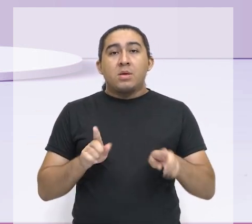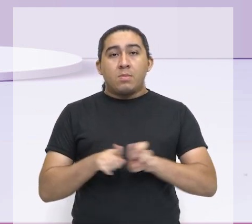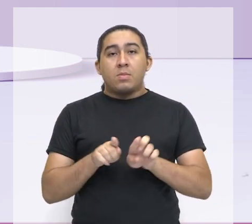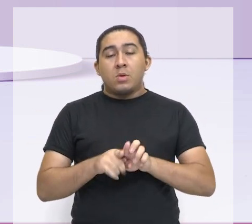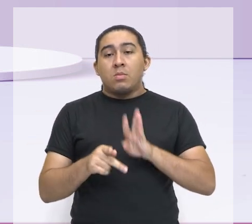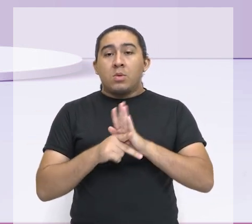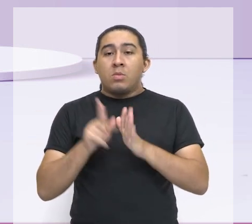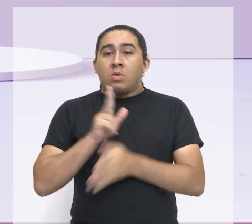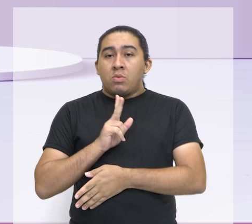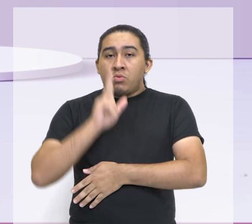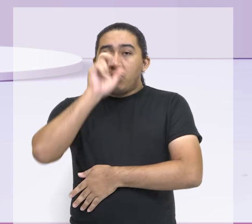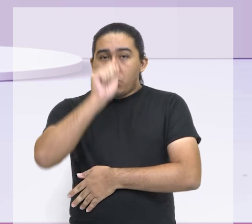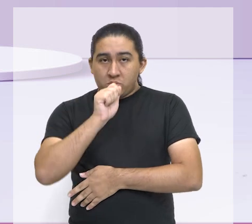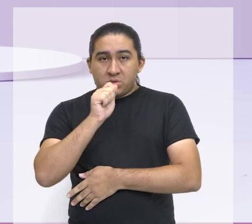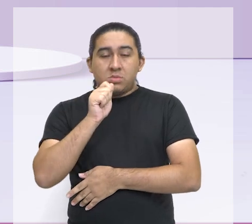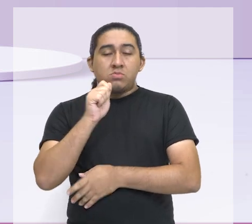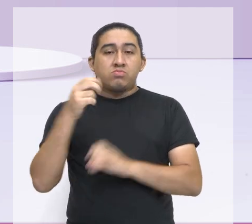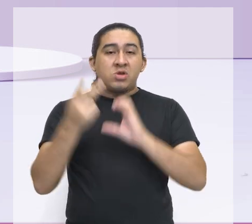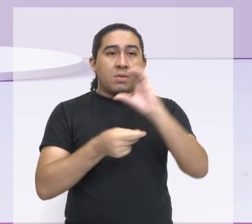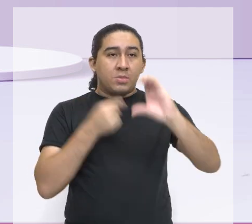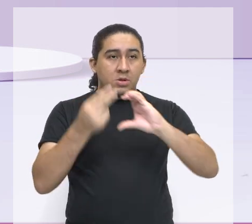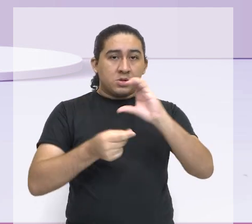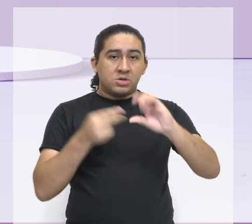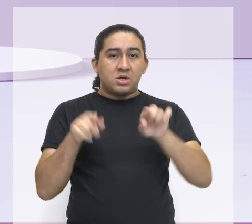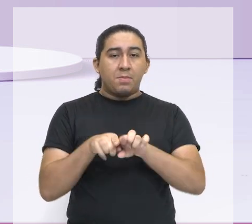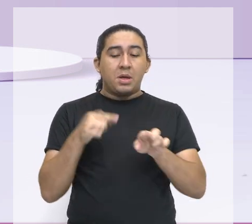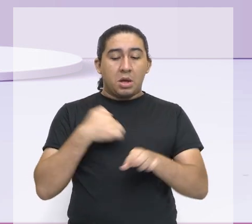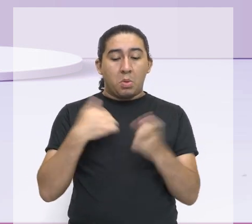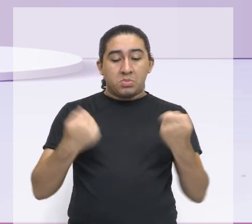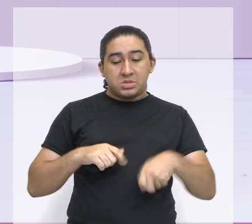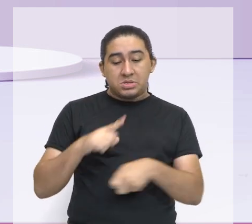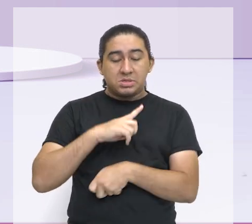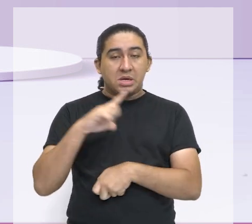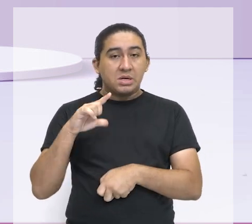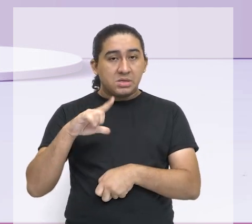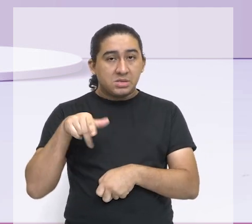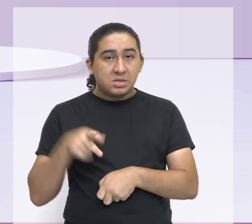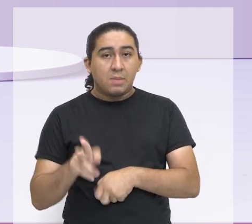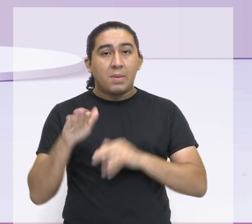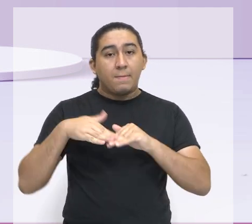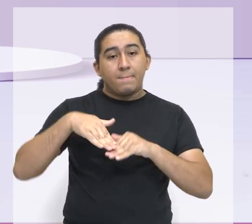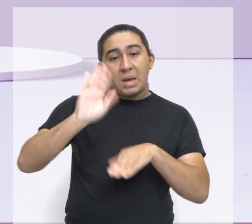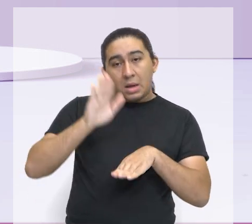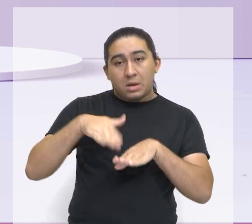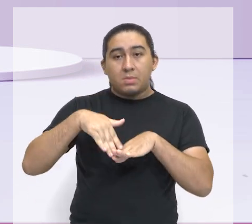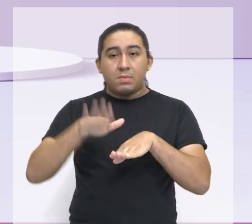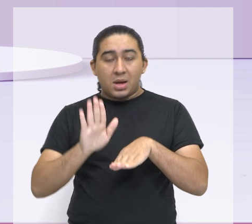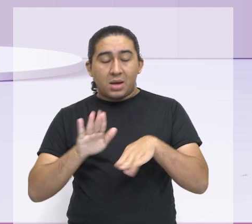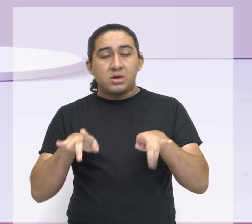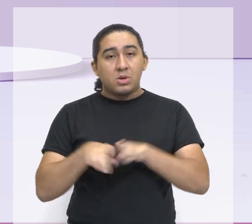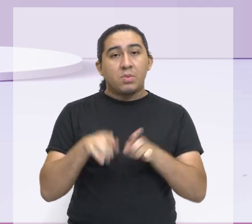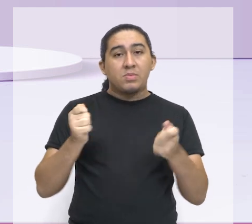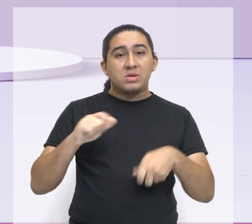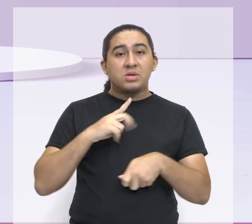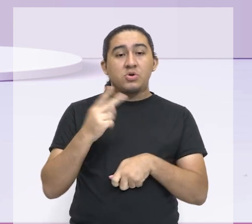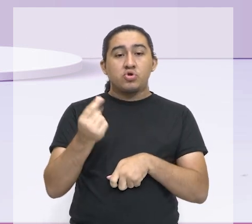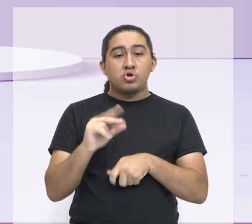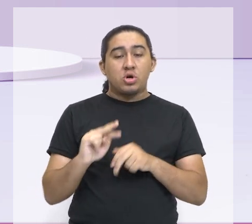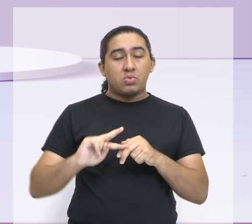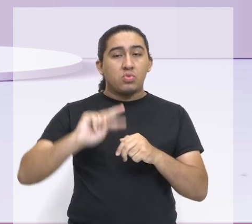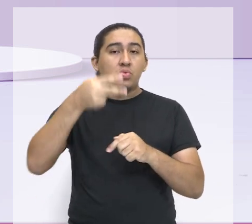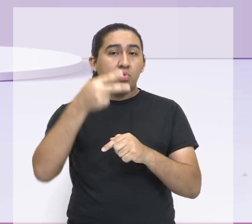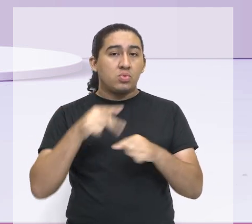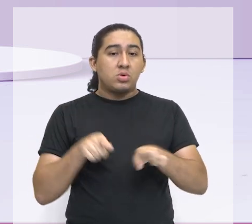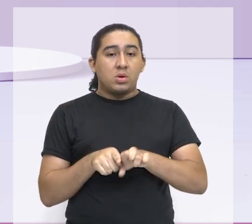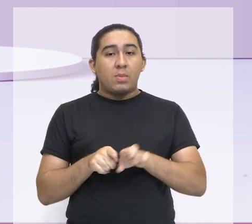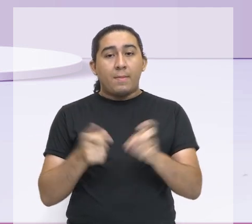capitalista, de que eu tenho que ter cada vez mais, de que eu tenho que ter lucro, eu tenho que ter para